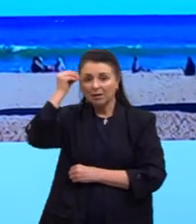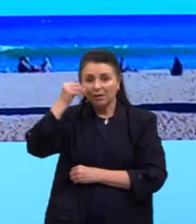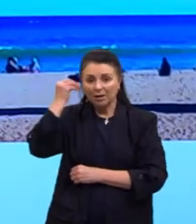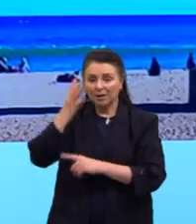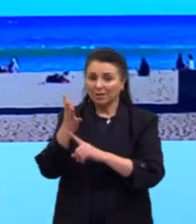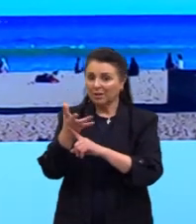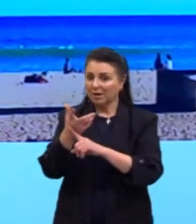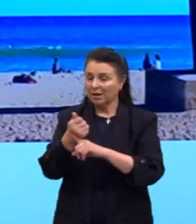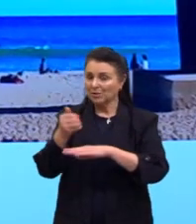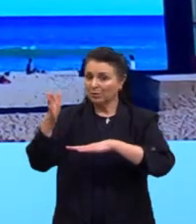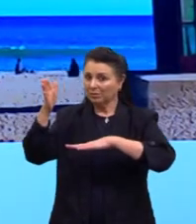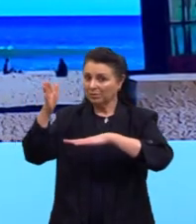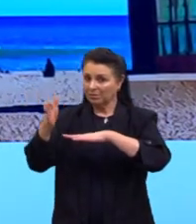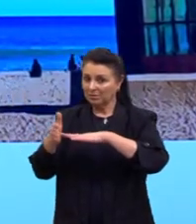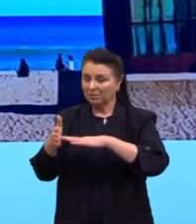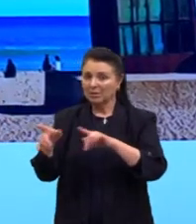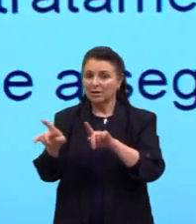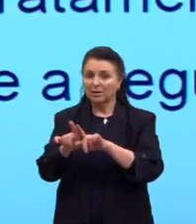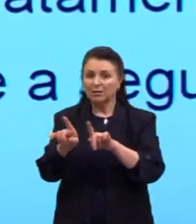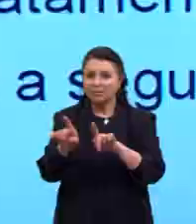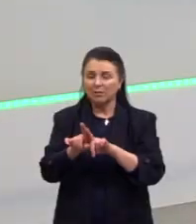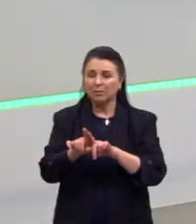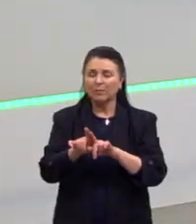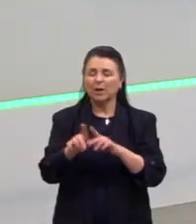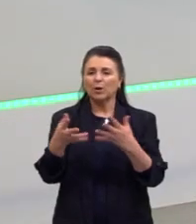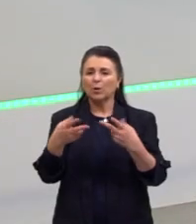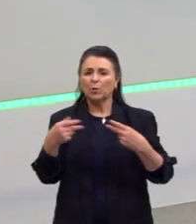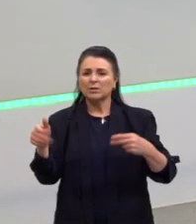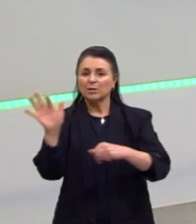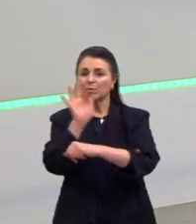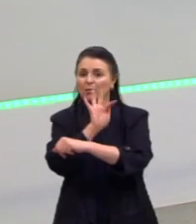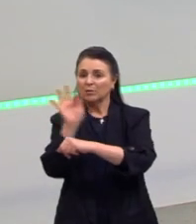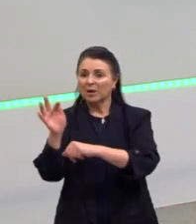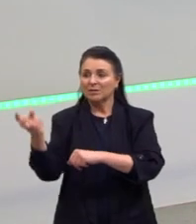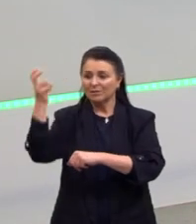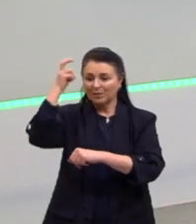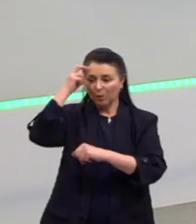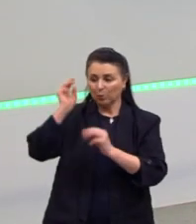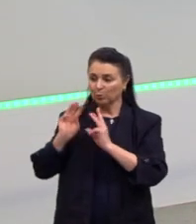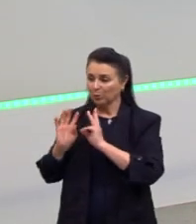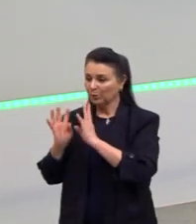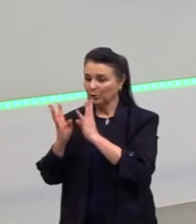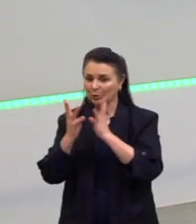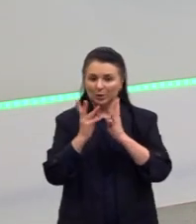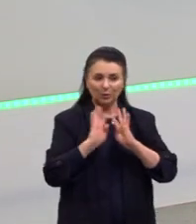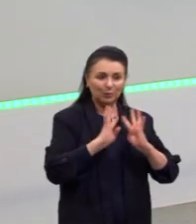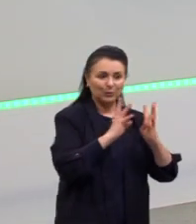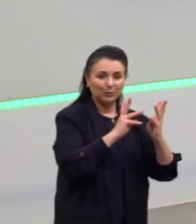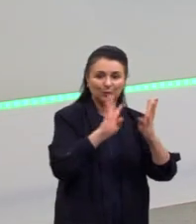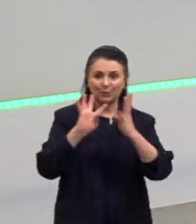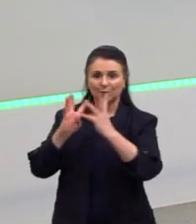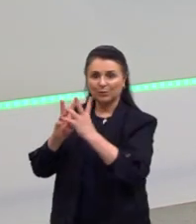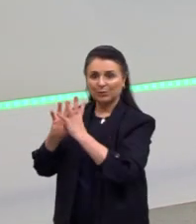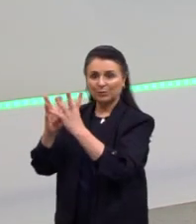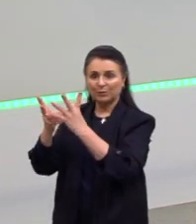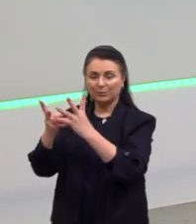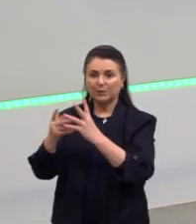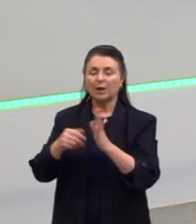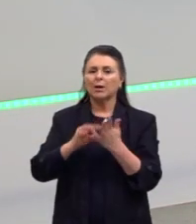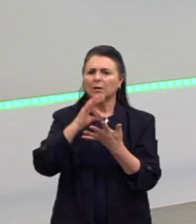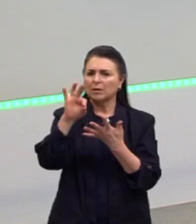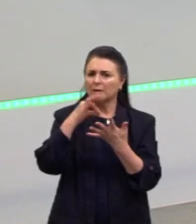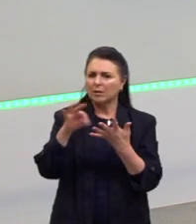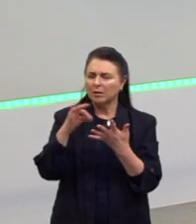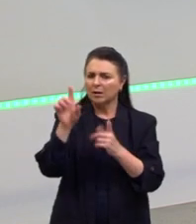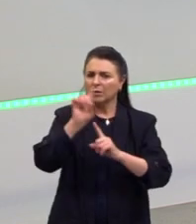contemporânea e também os aspectos muito formais da cultura de massa. Turma, aqui eu queria também ressaltar algumas coisas. Por